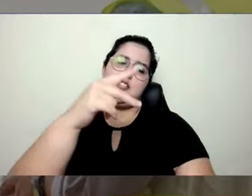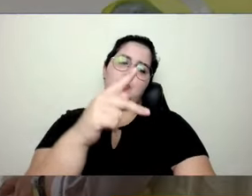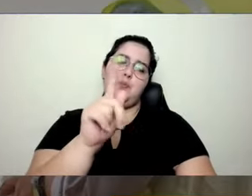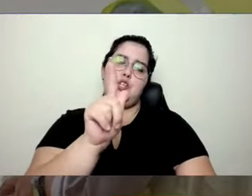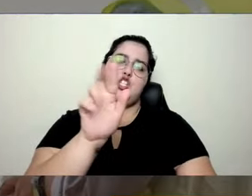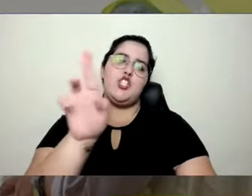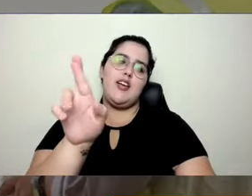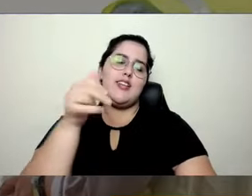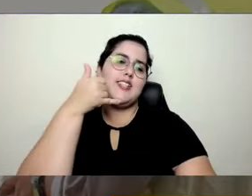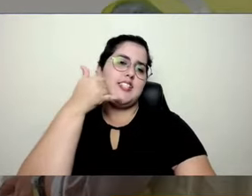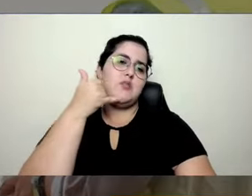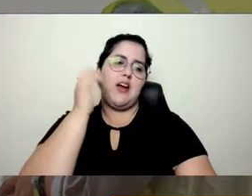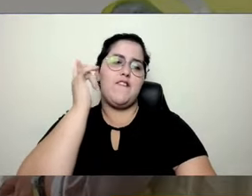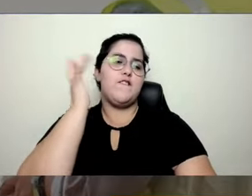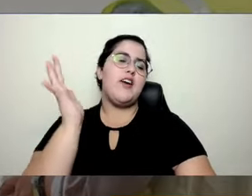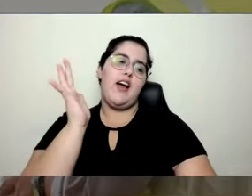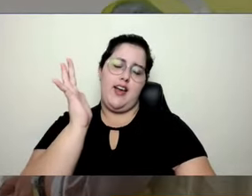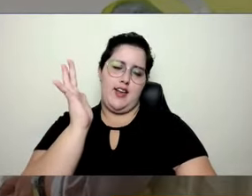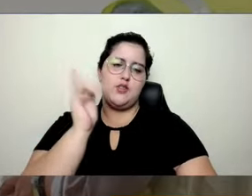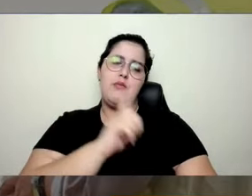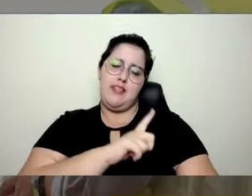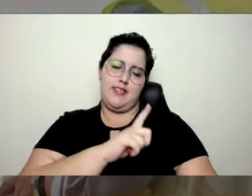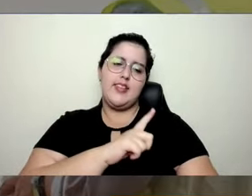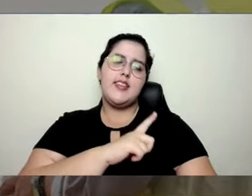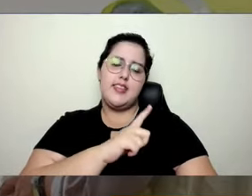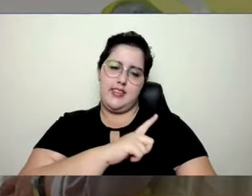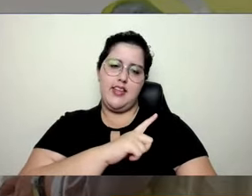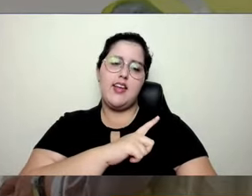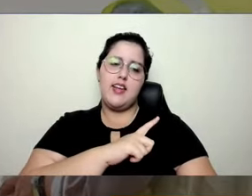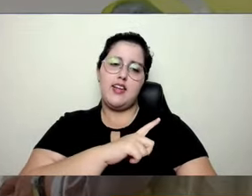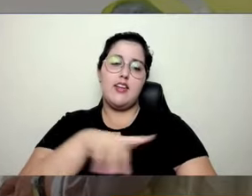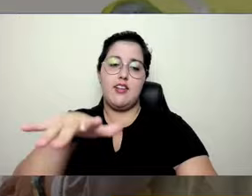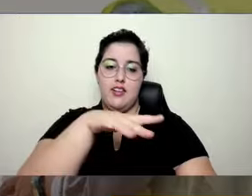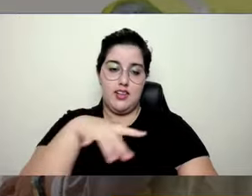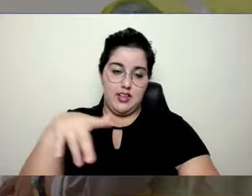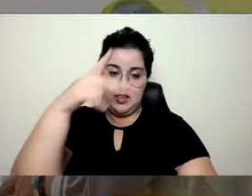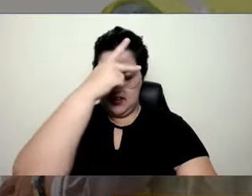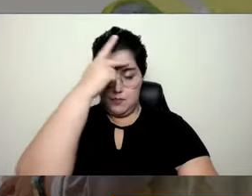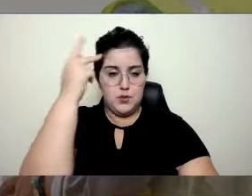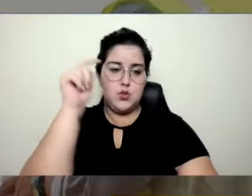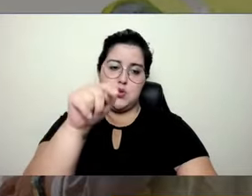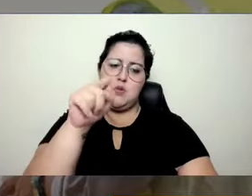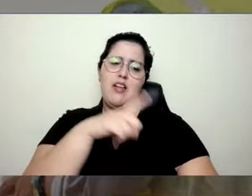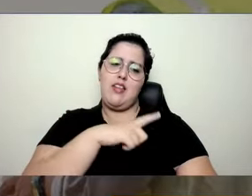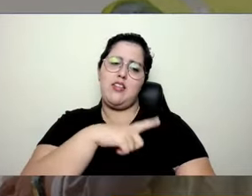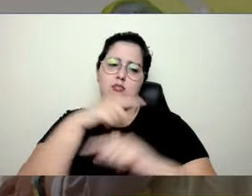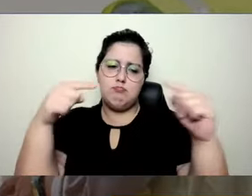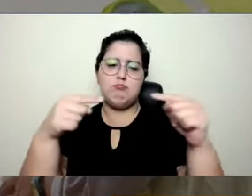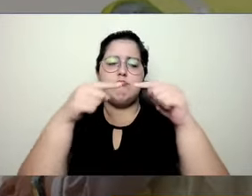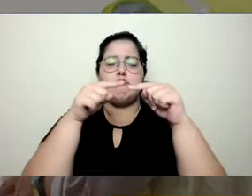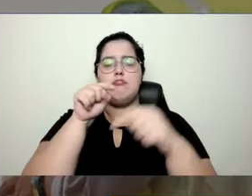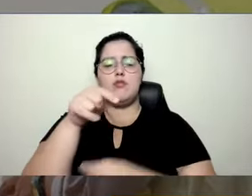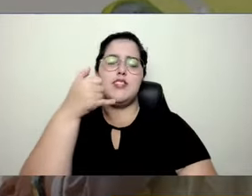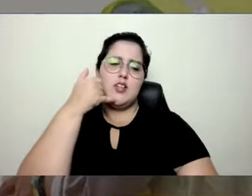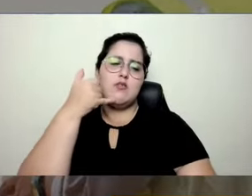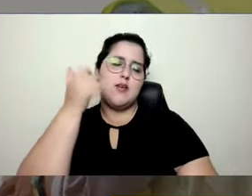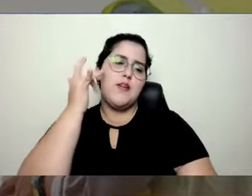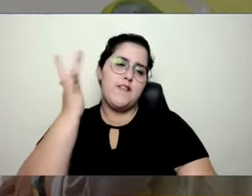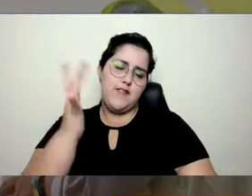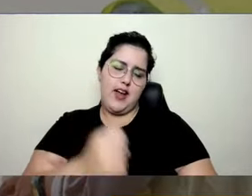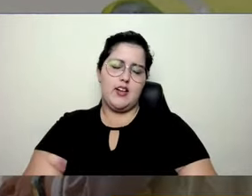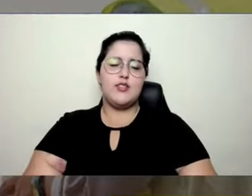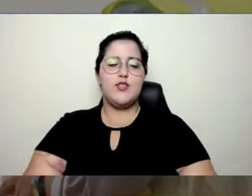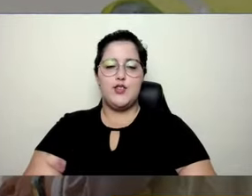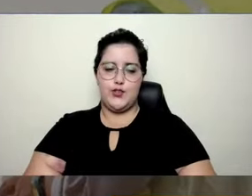em volta, eu acessou o celular, deu não ali, provavelmente os nativos digitais, que isso aqui faz muito sentido, o celular. Super.